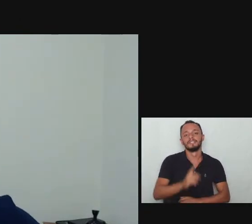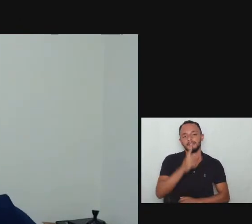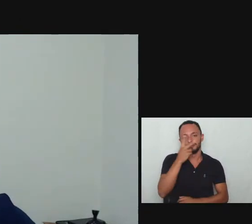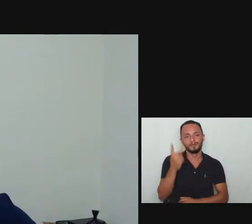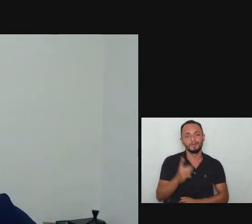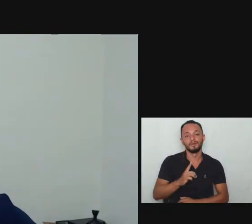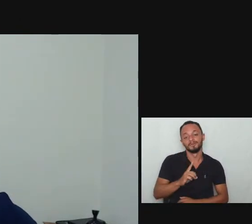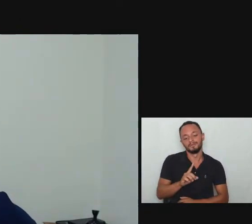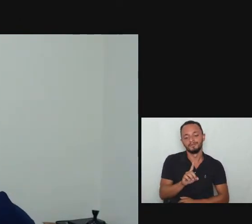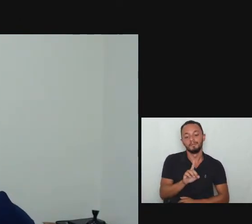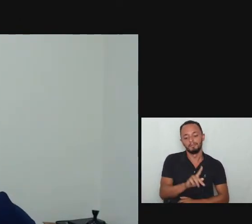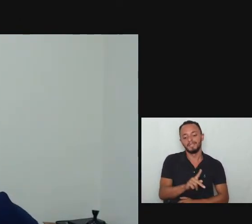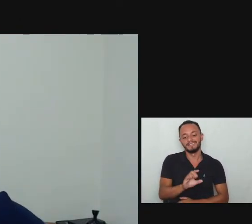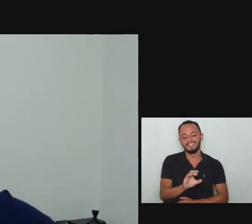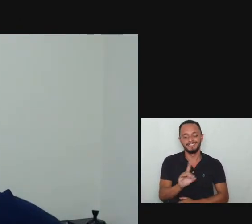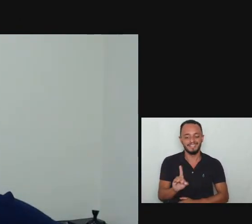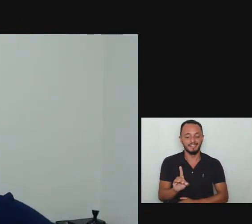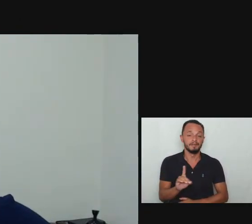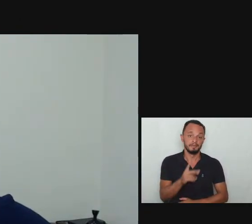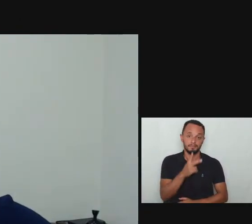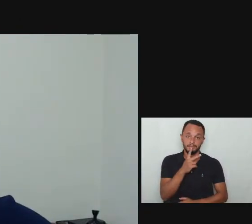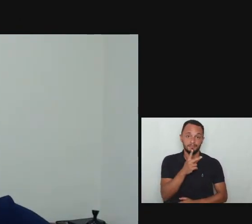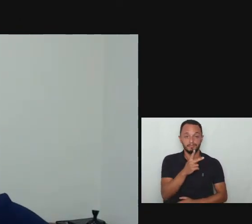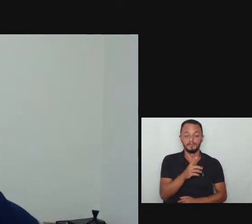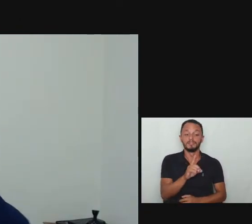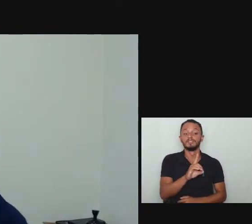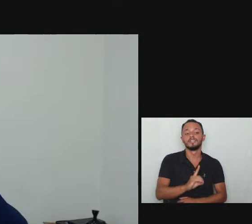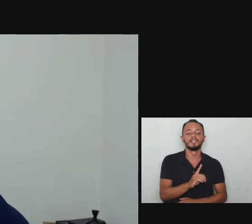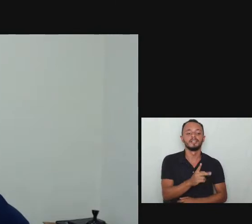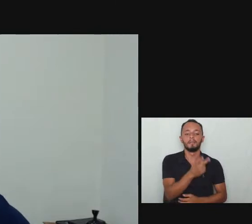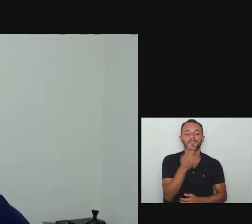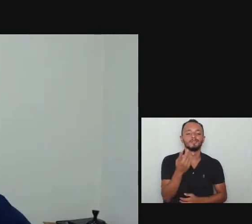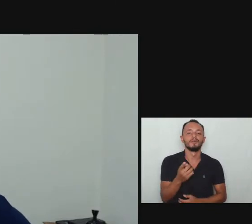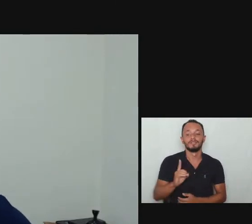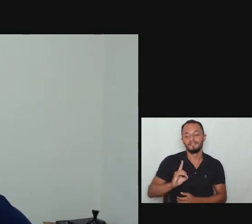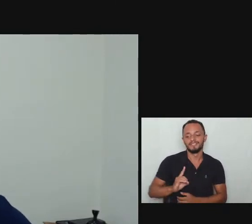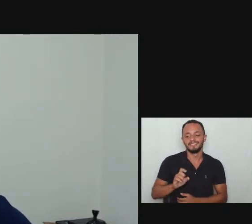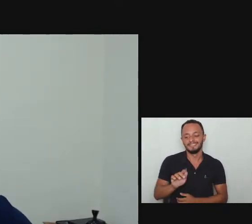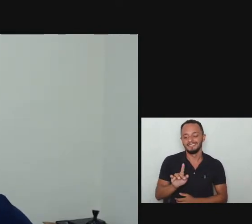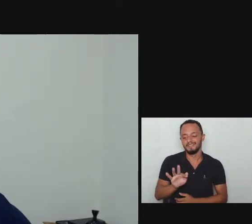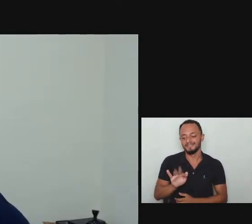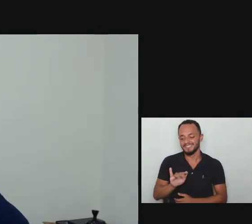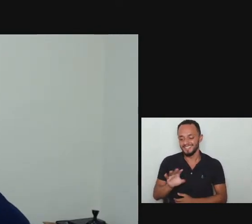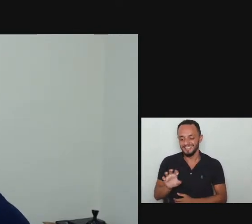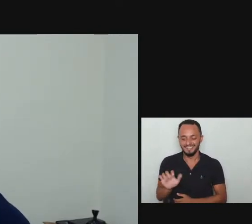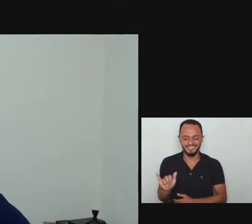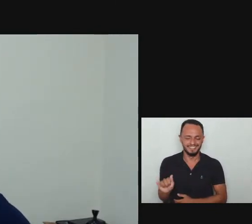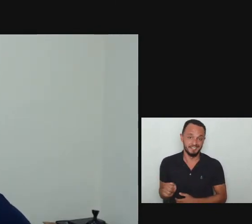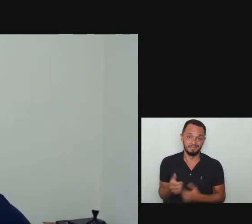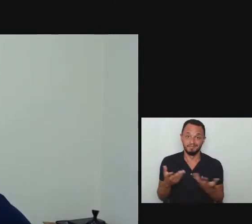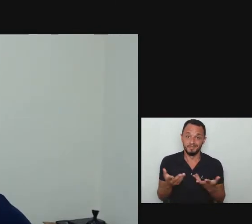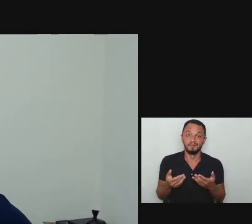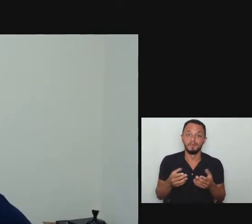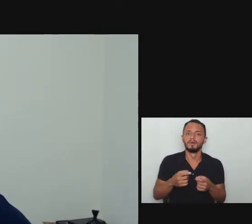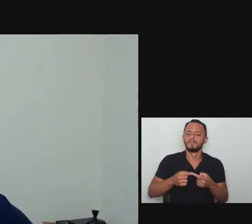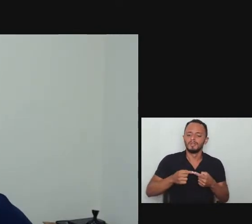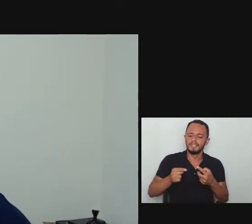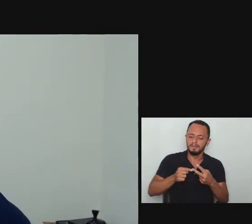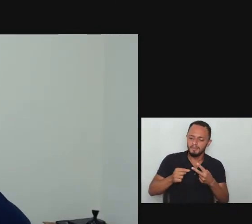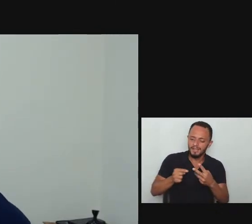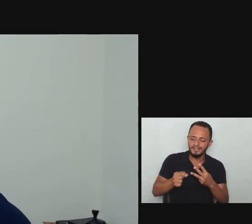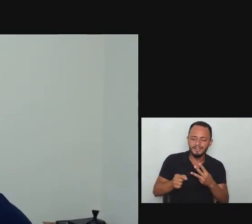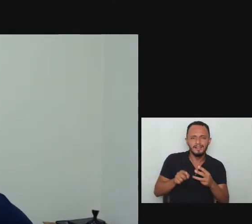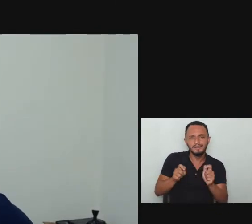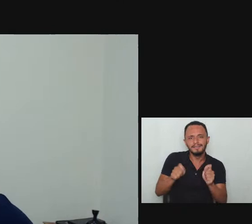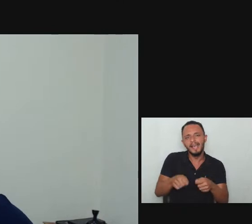toda semana a gente traz para vocês aulas ao vivo para que você possa ir aprender né e se proteger e se blindar